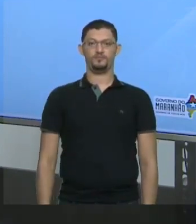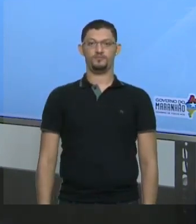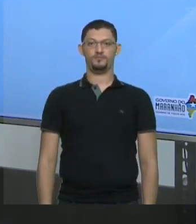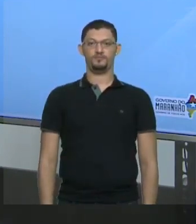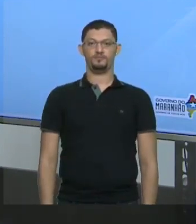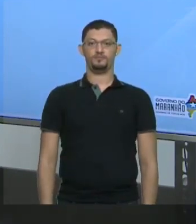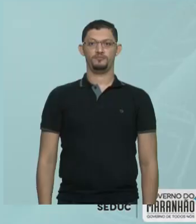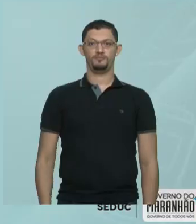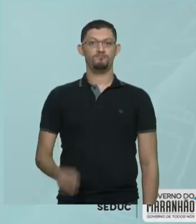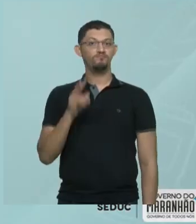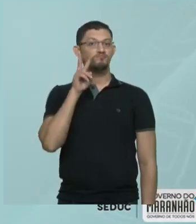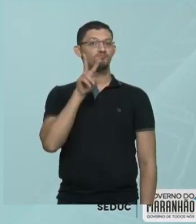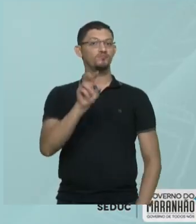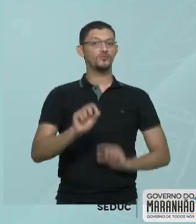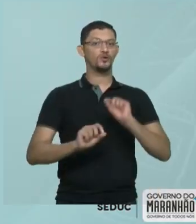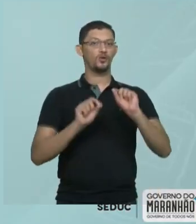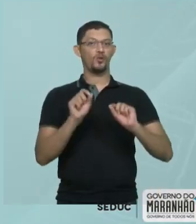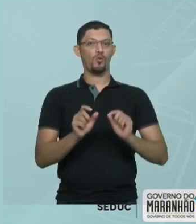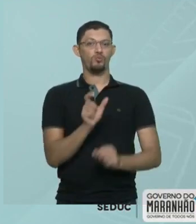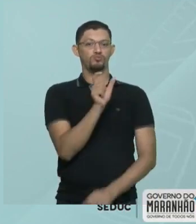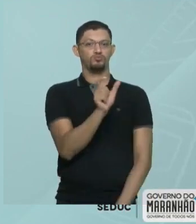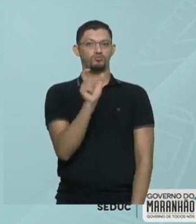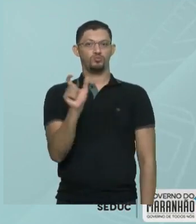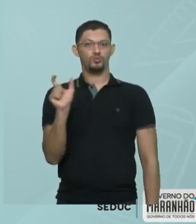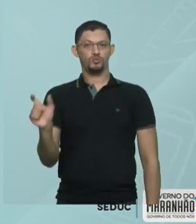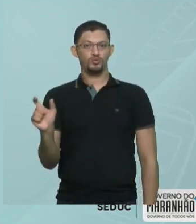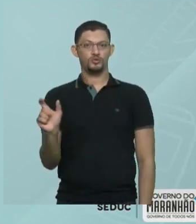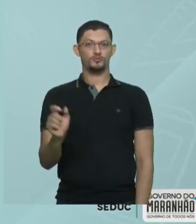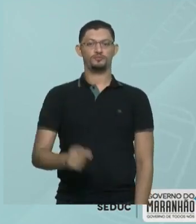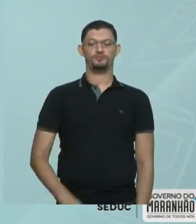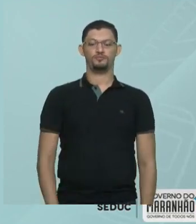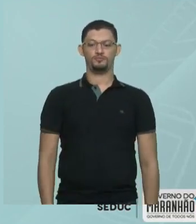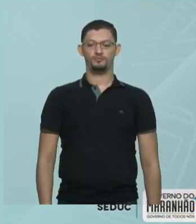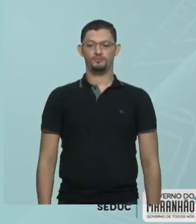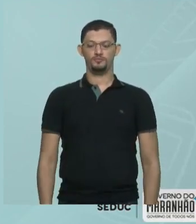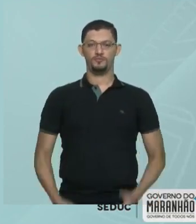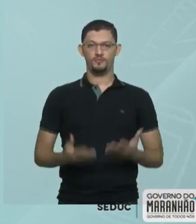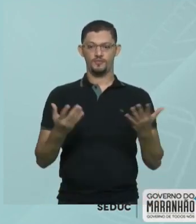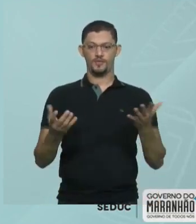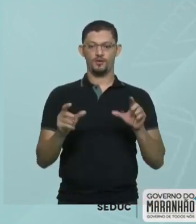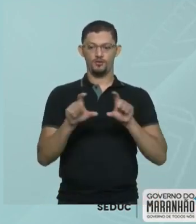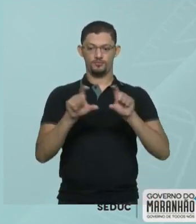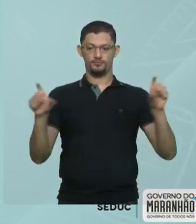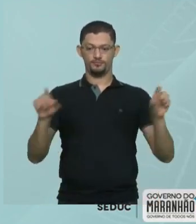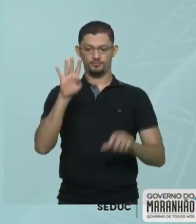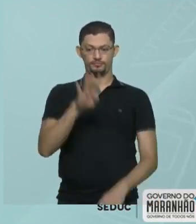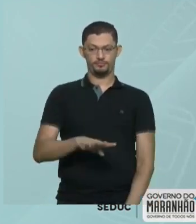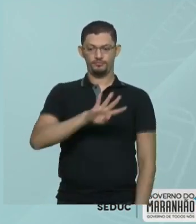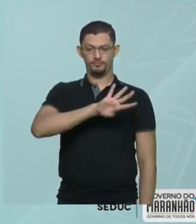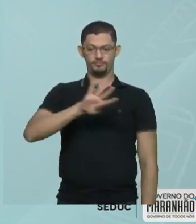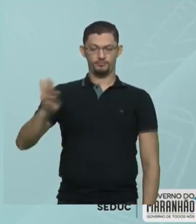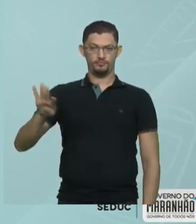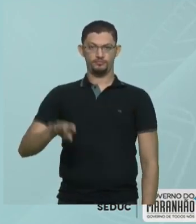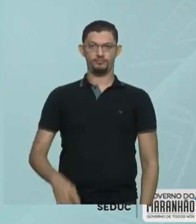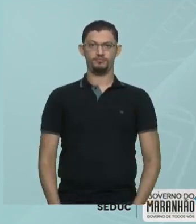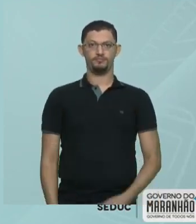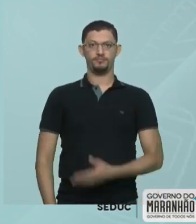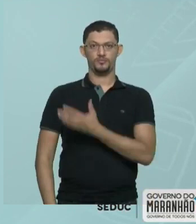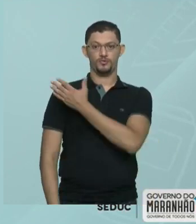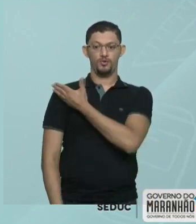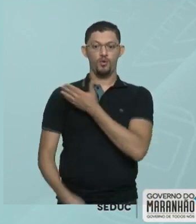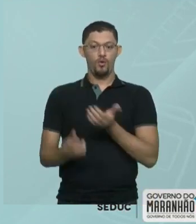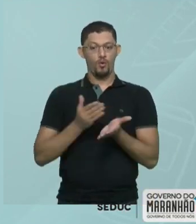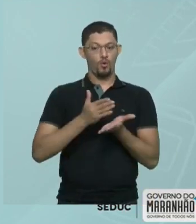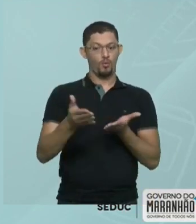Vamos tentar identificar qual é a posição de cada um deles. Então, vamos lá na tabelinha. Primeiro, da direita, eu começo com